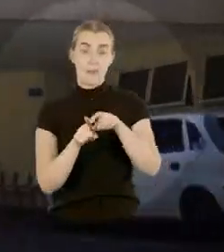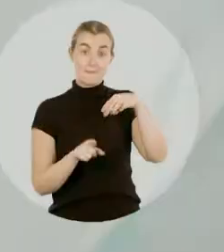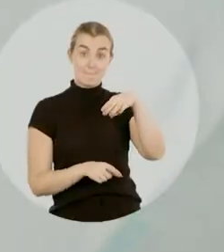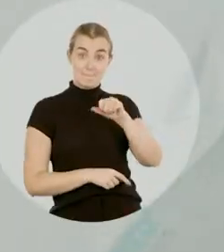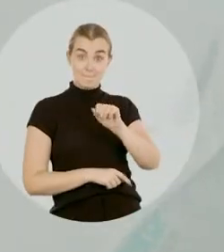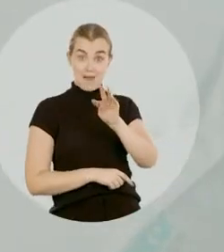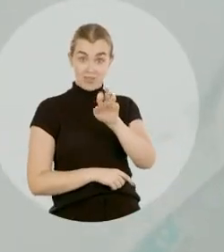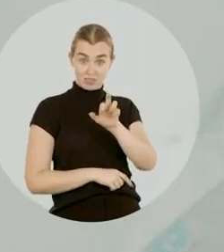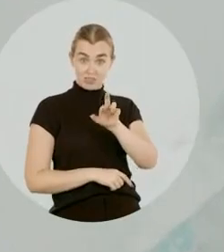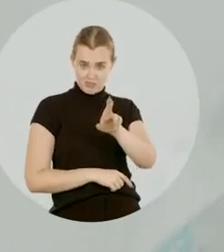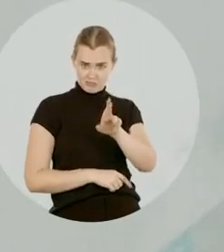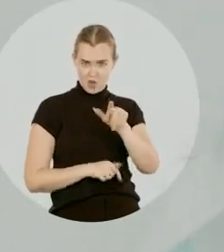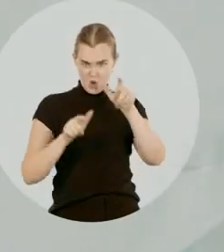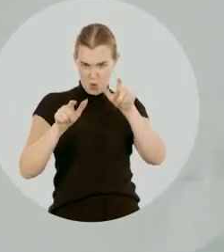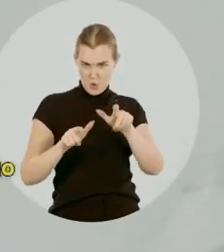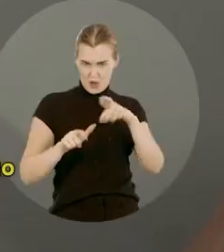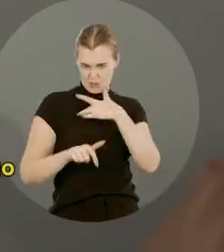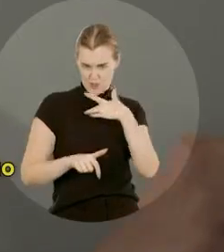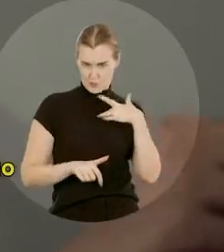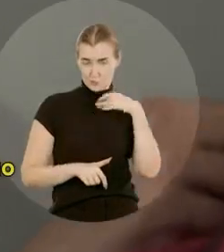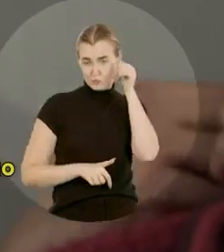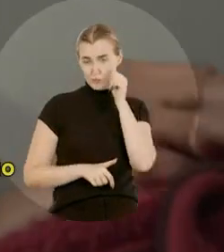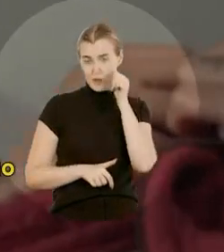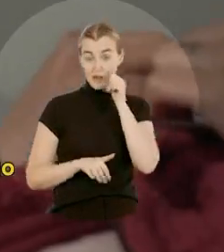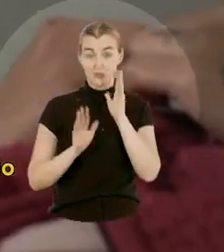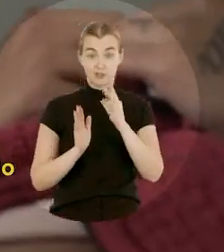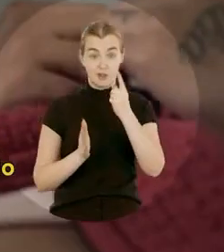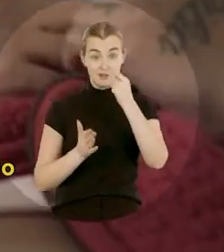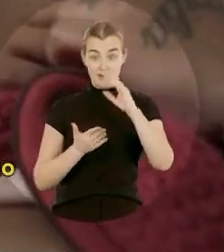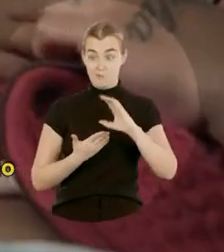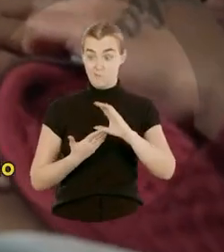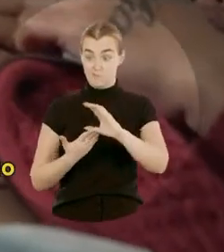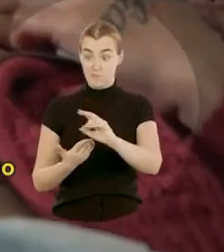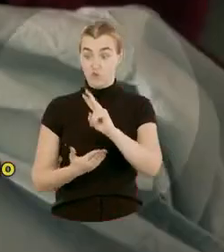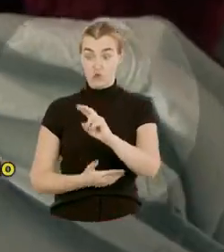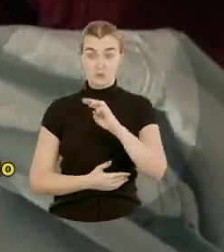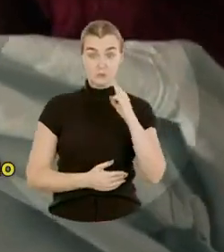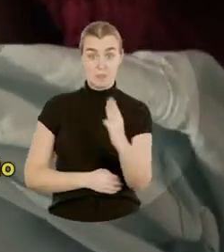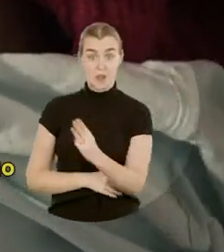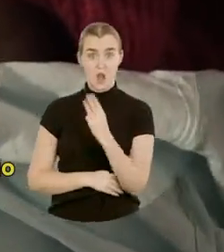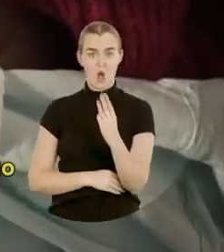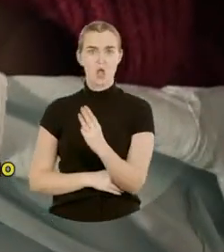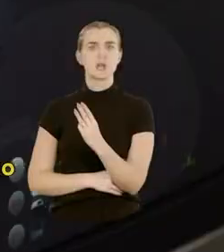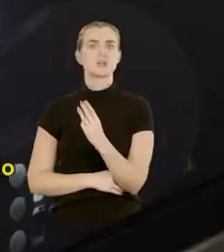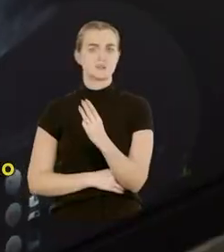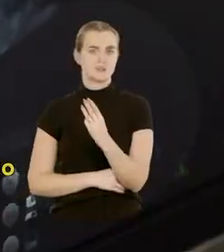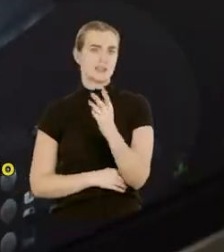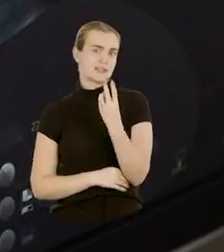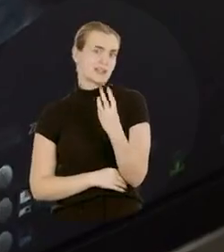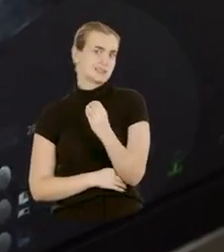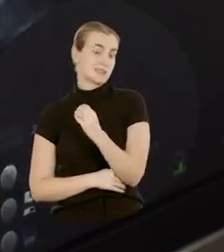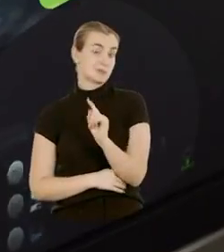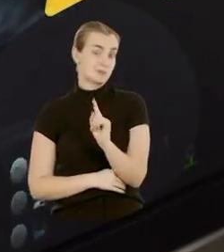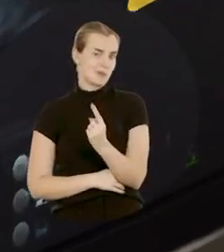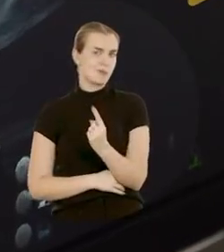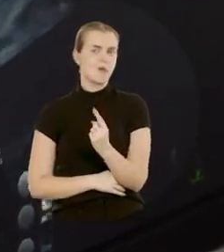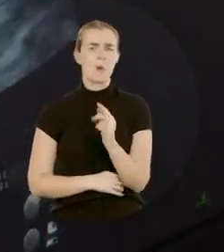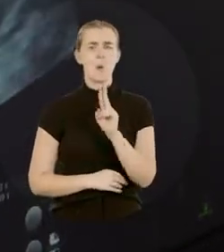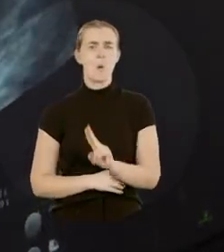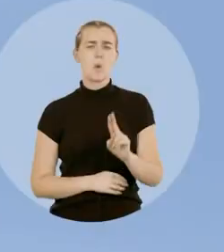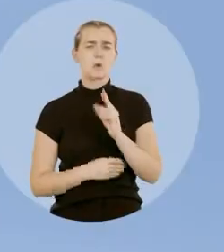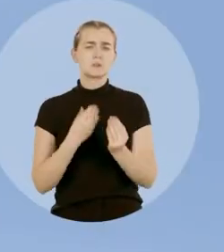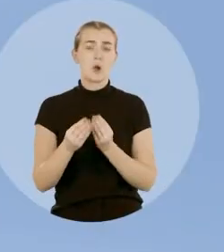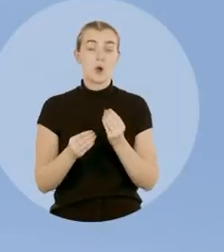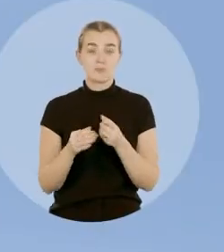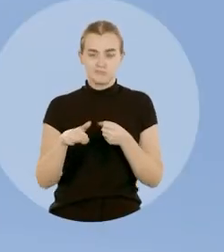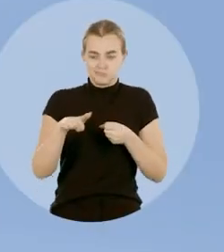Referência da Saúde da Mulher em Ribeirão, foram 2 milhões e 300 mil reais, usados para a implantação do projeto Mama é